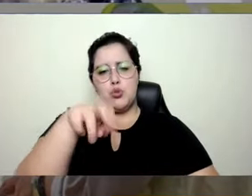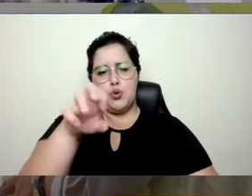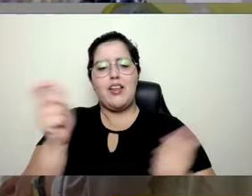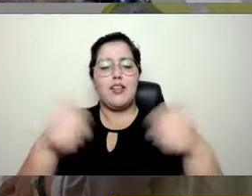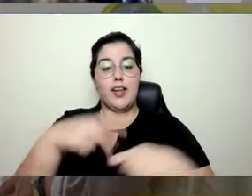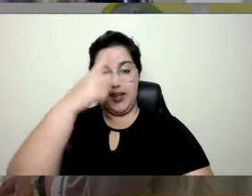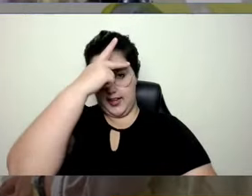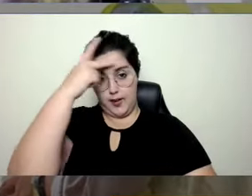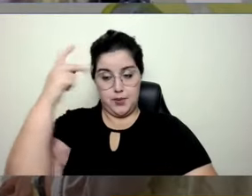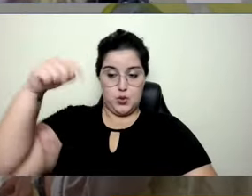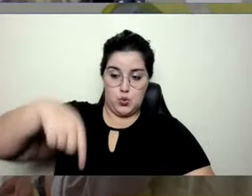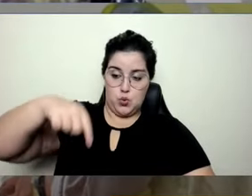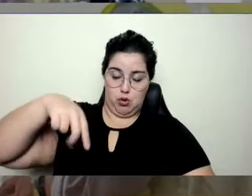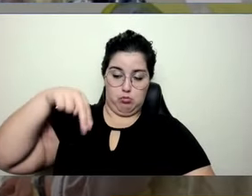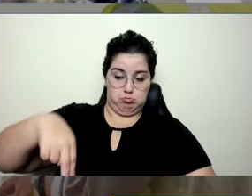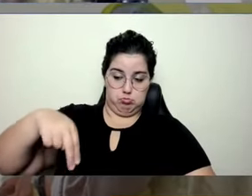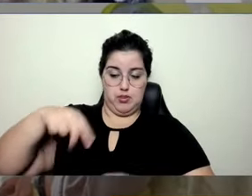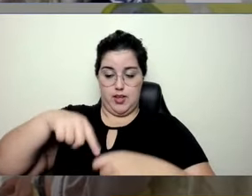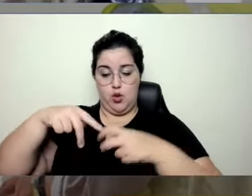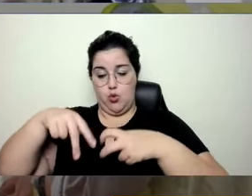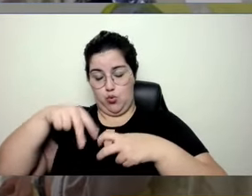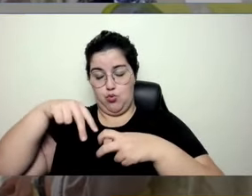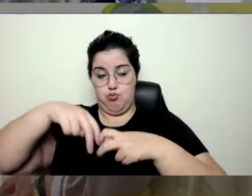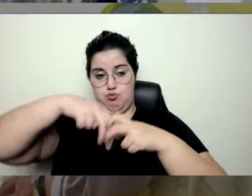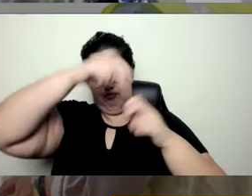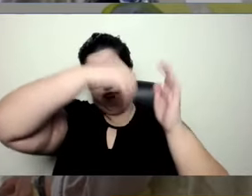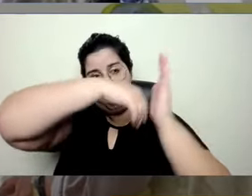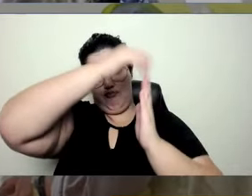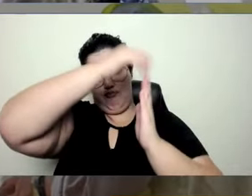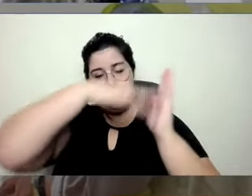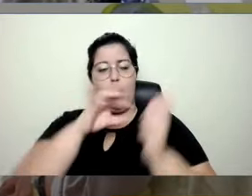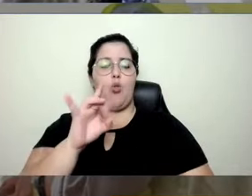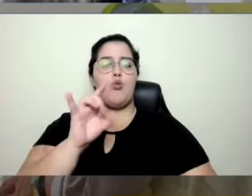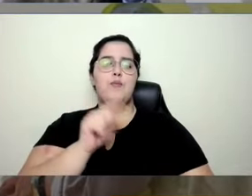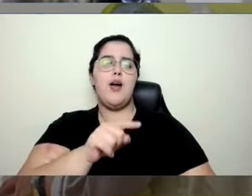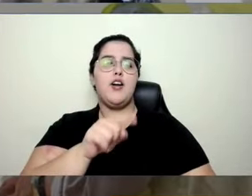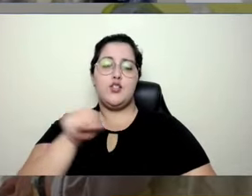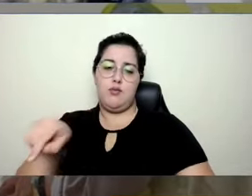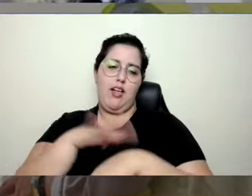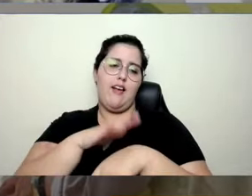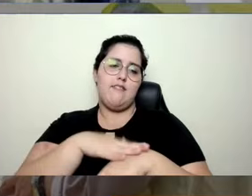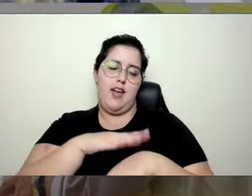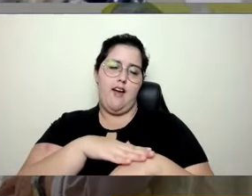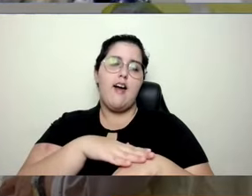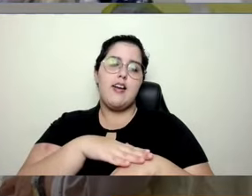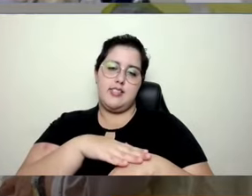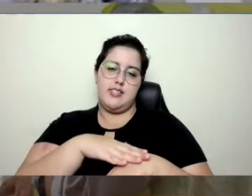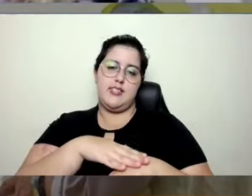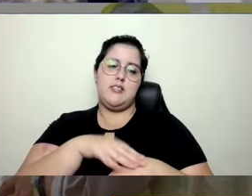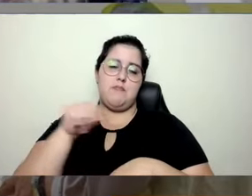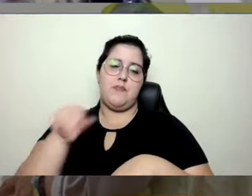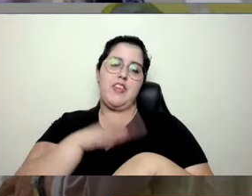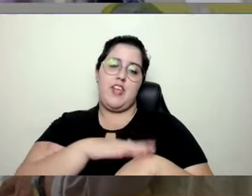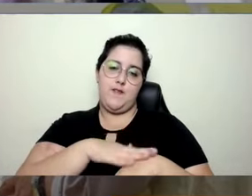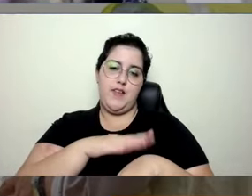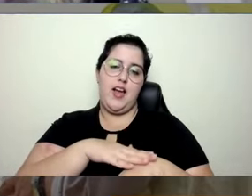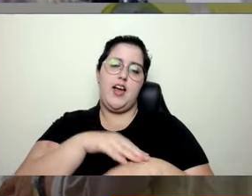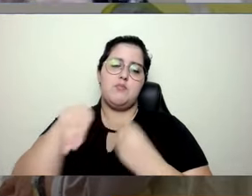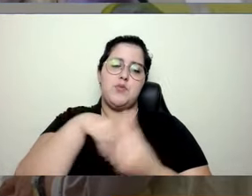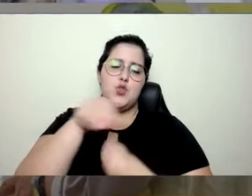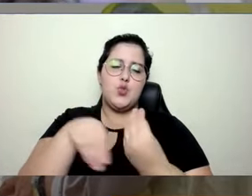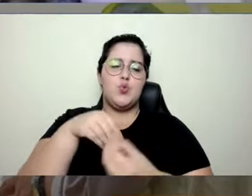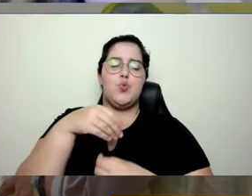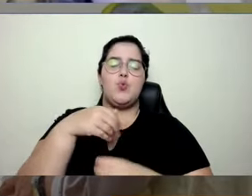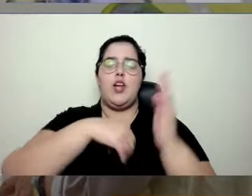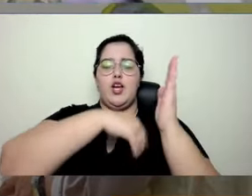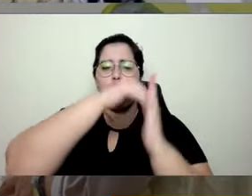no chão, mas e o trabalho dessa pessoa? ela que vai operar, ela vai operar, ela vai ver a mistura da tinta,